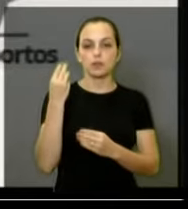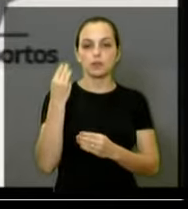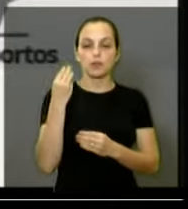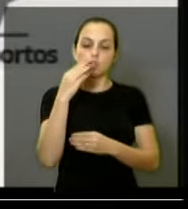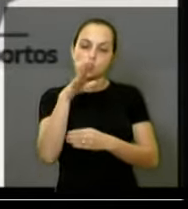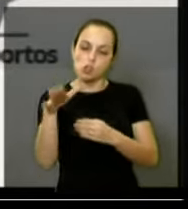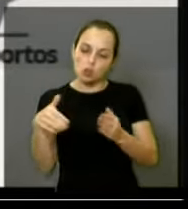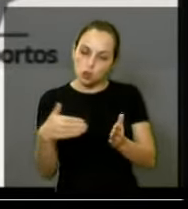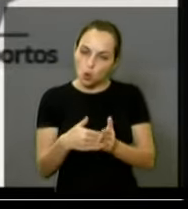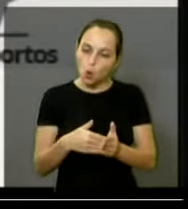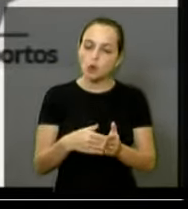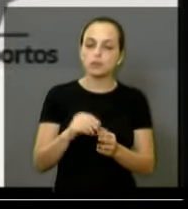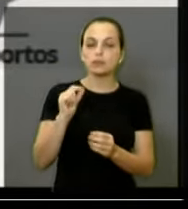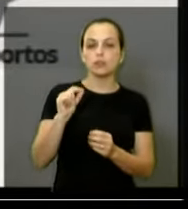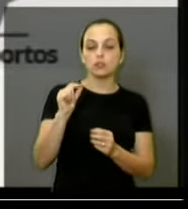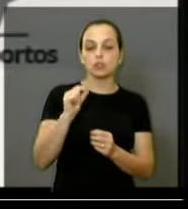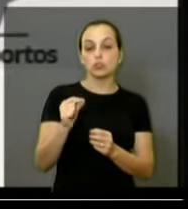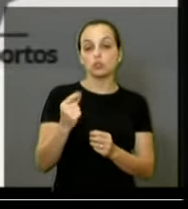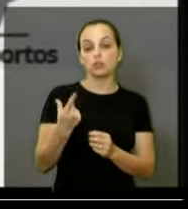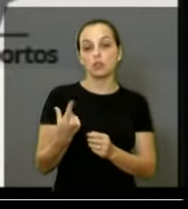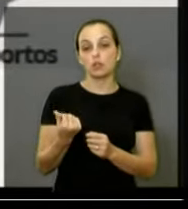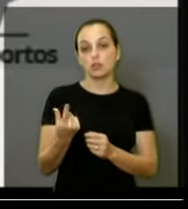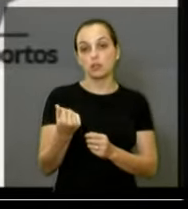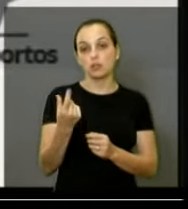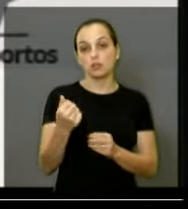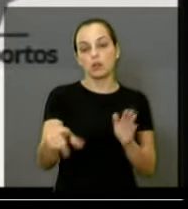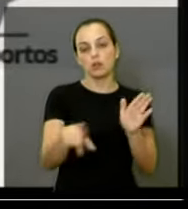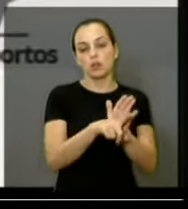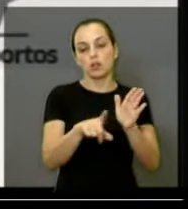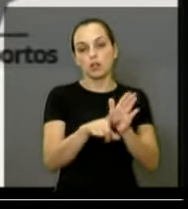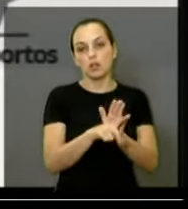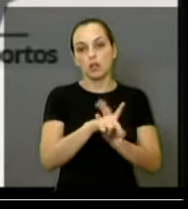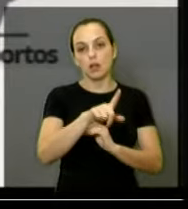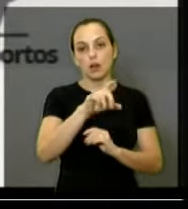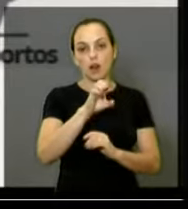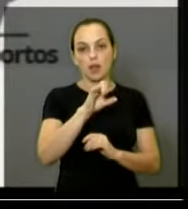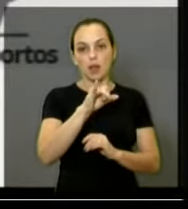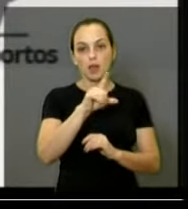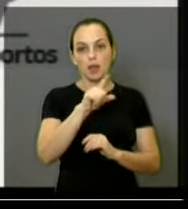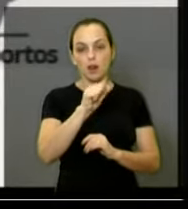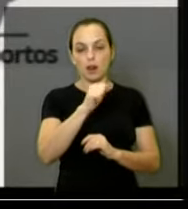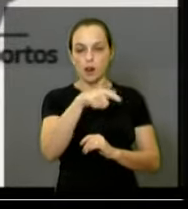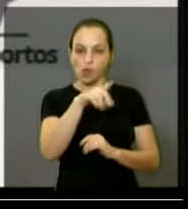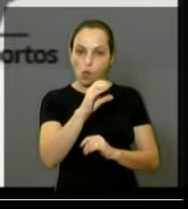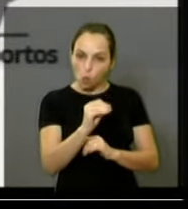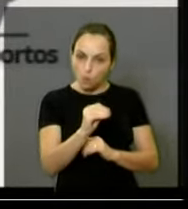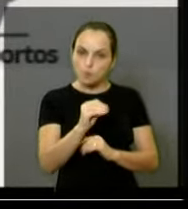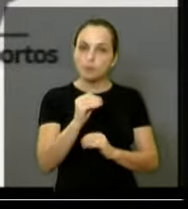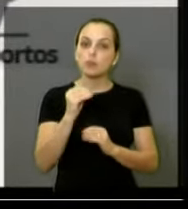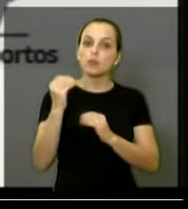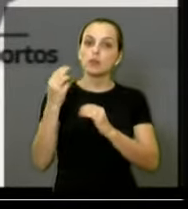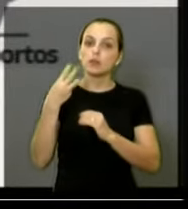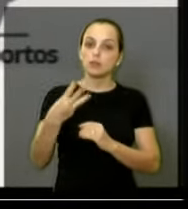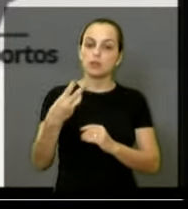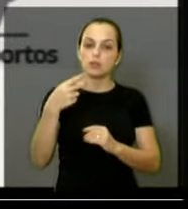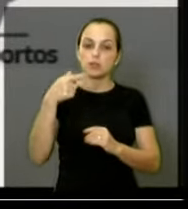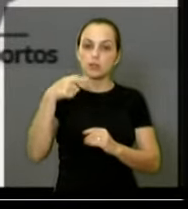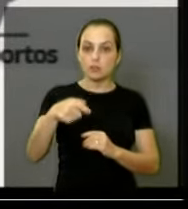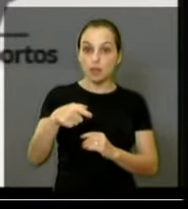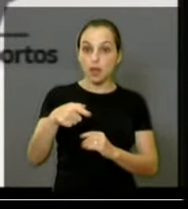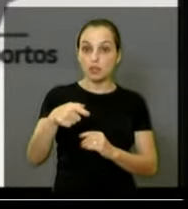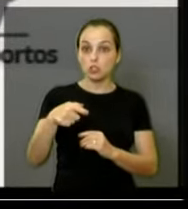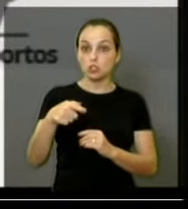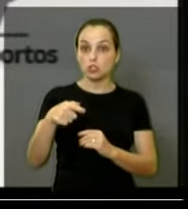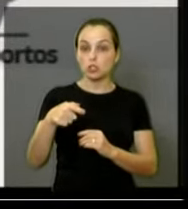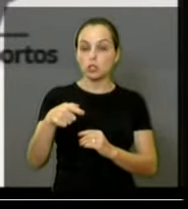todas elas através de leilão, R$ 37 bilhões em portos, e mais R$ 8 bilhões